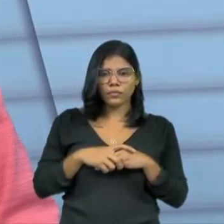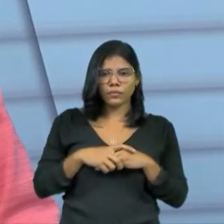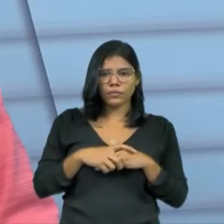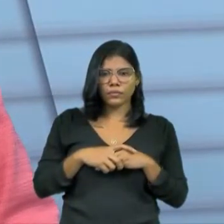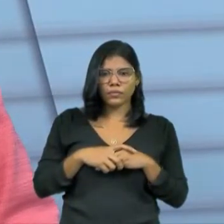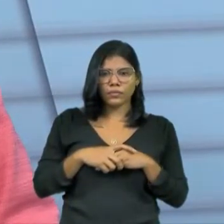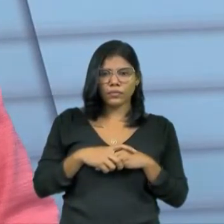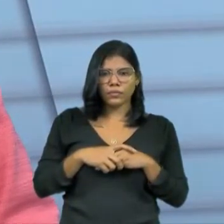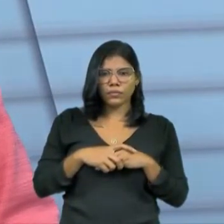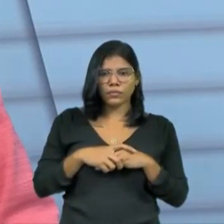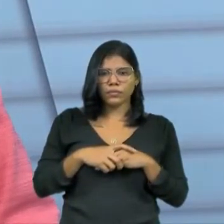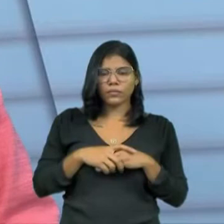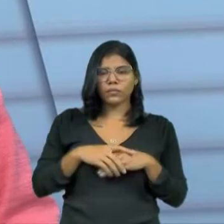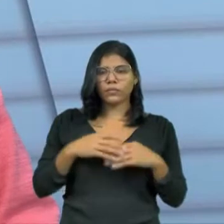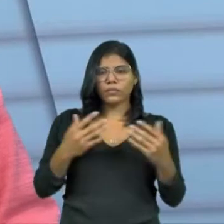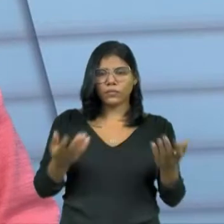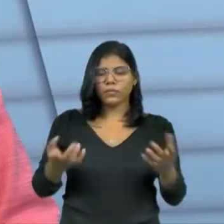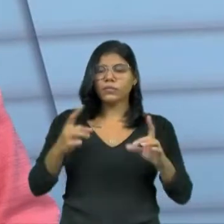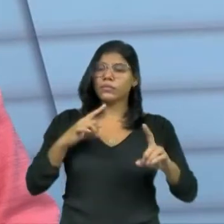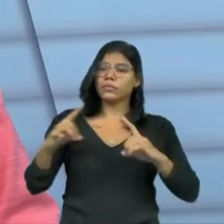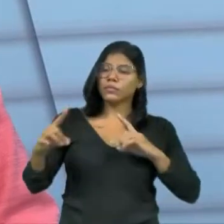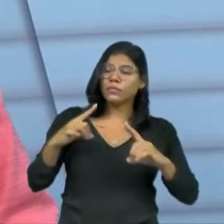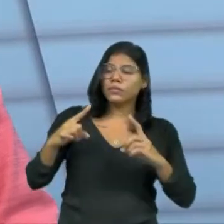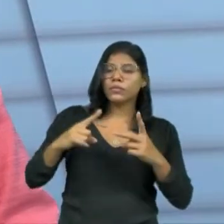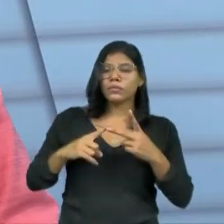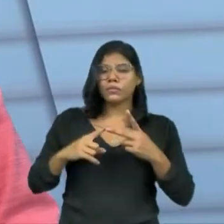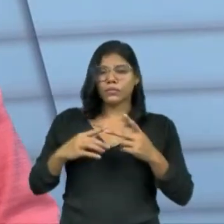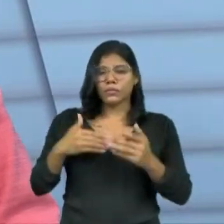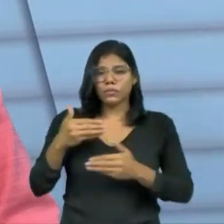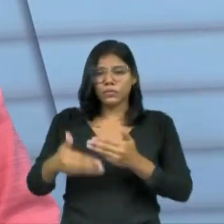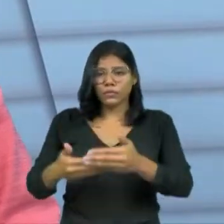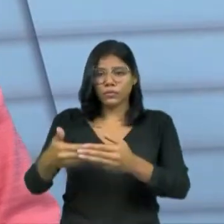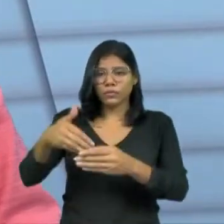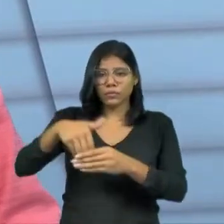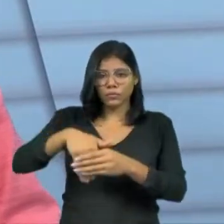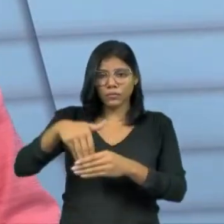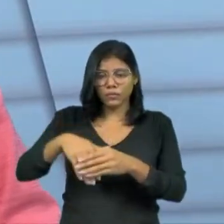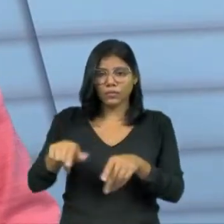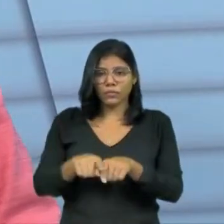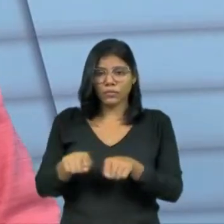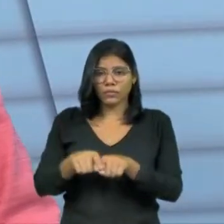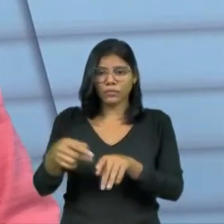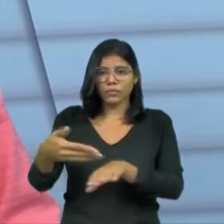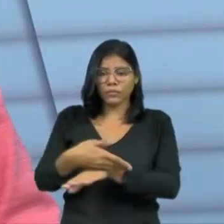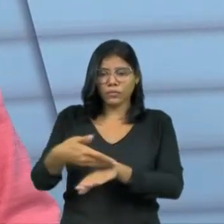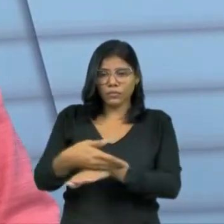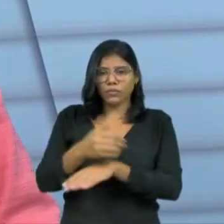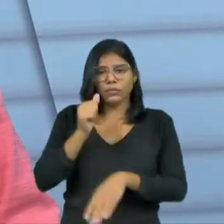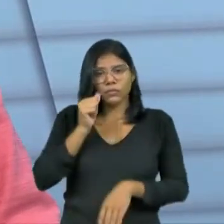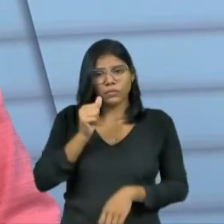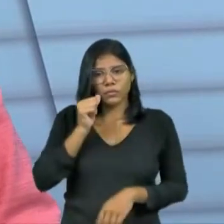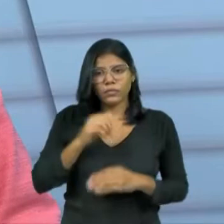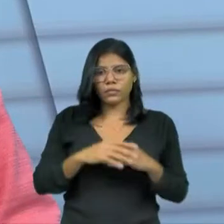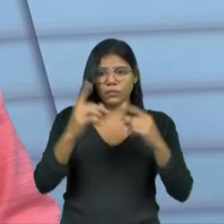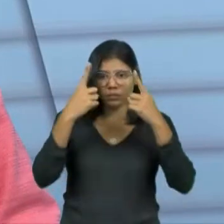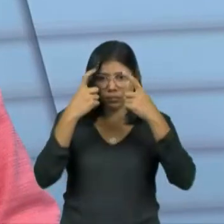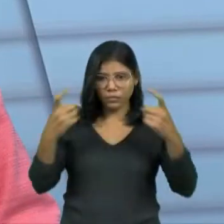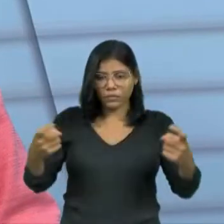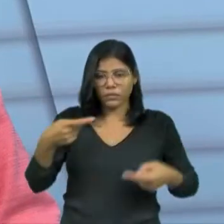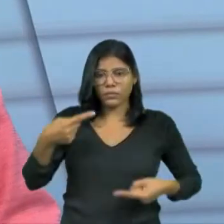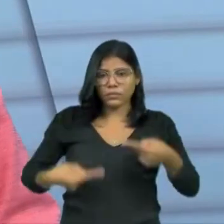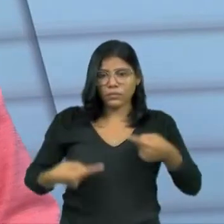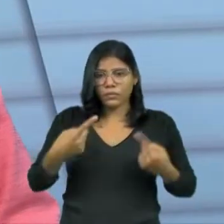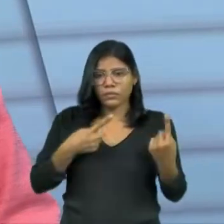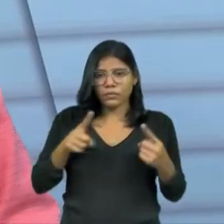eleitoral, democracia, desenvolvendo, inclusive, participação da mulher também, violência política contra a